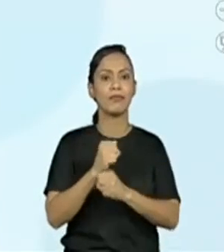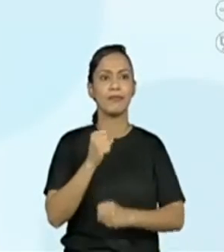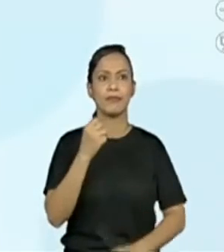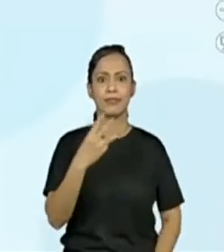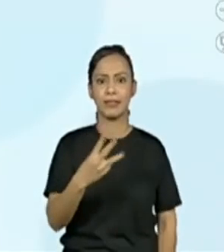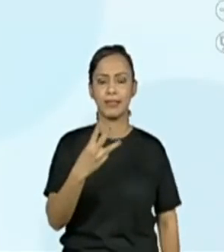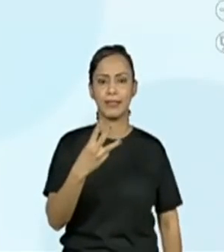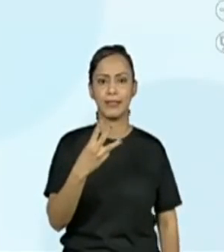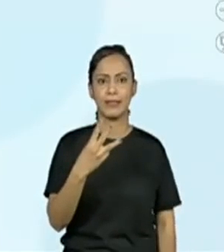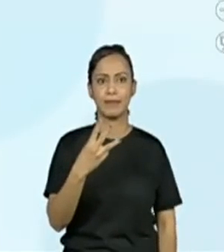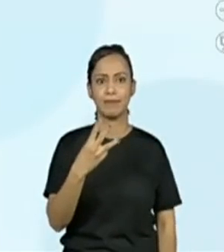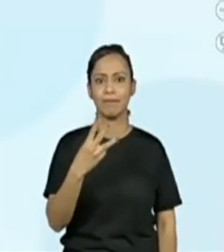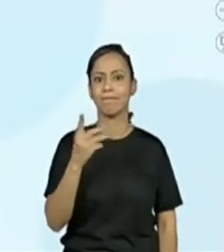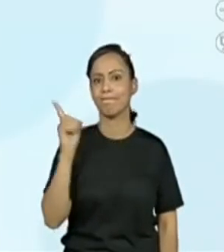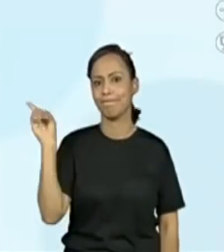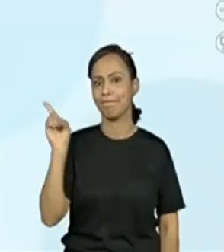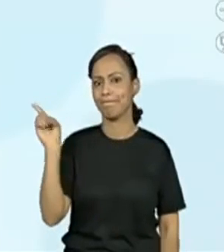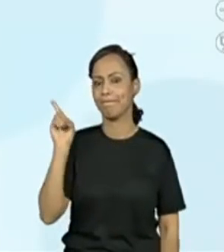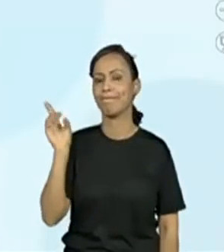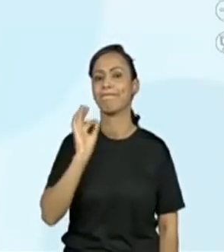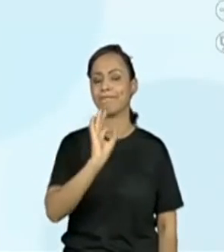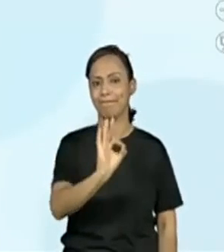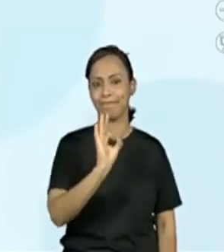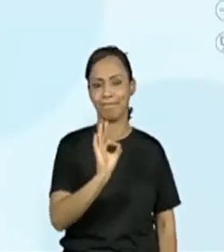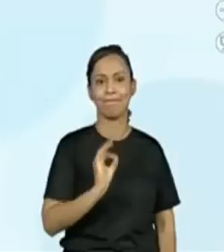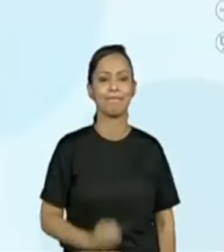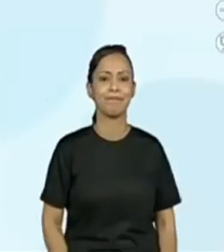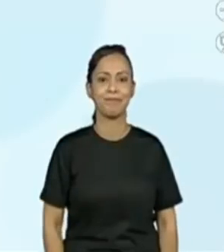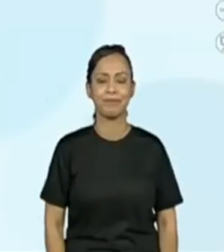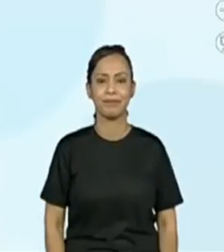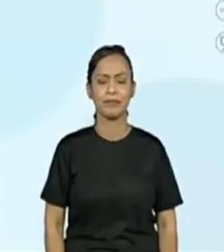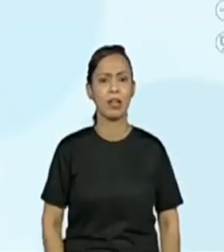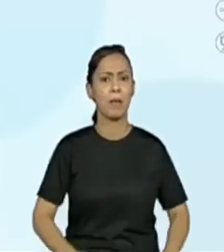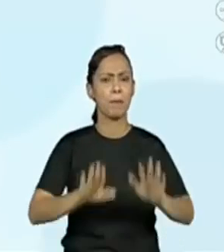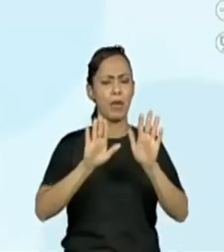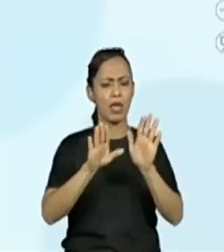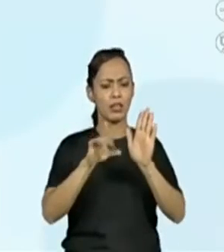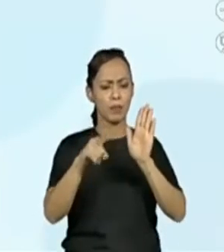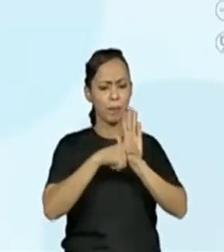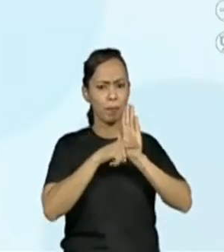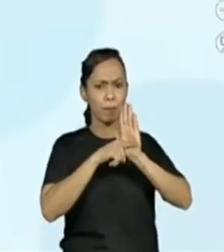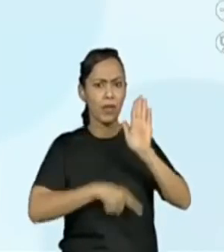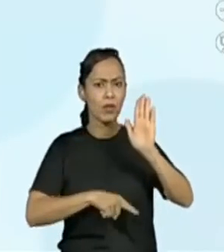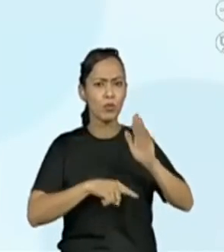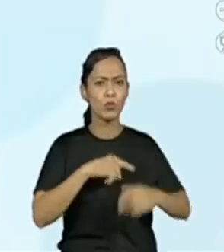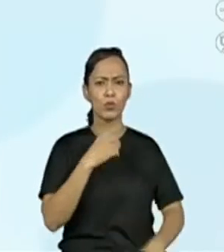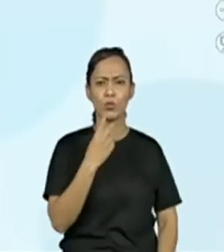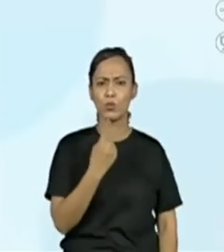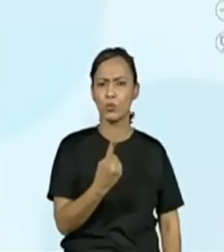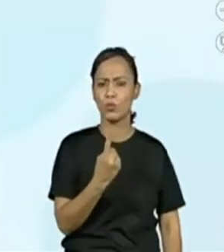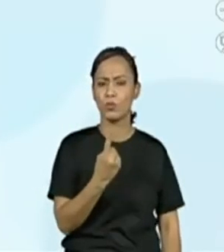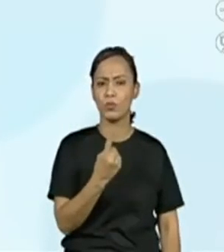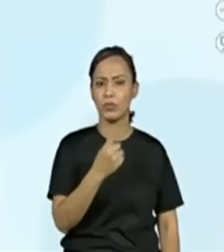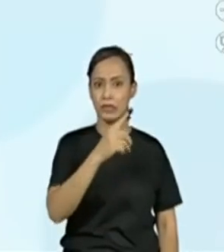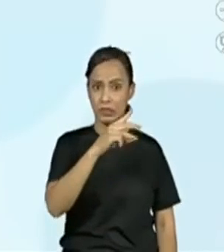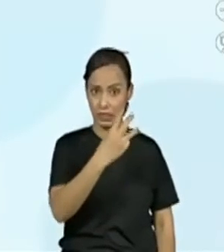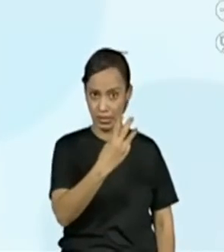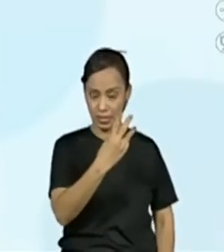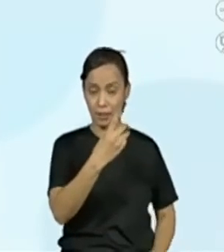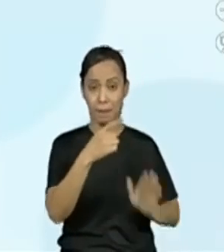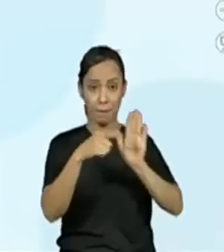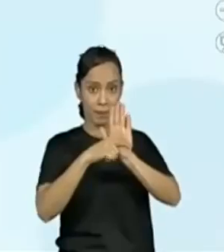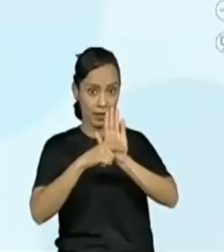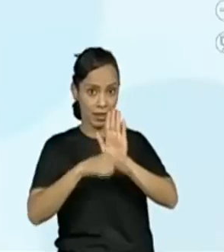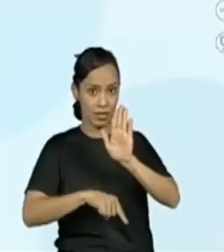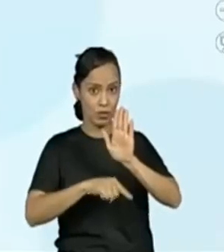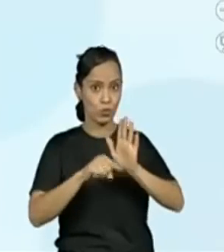seria? O 3. Já coloquei na tela. E se nós tirarmos mais uma unidade do 3? Deixarmos aí o 3